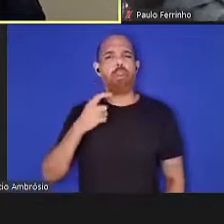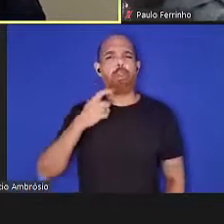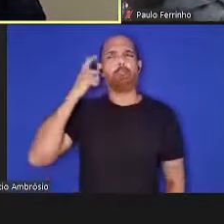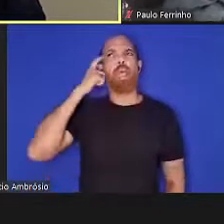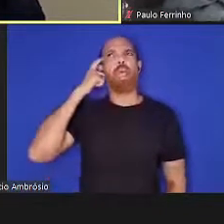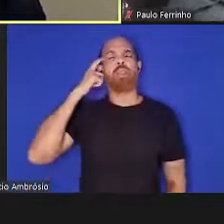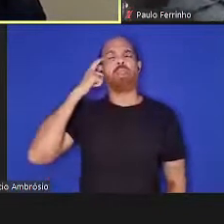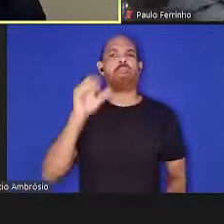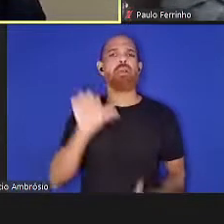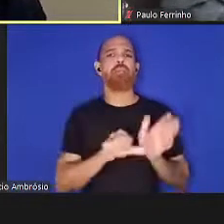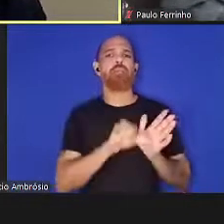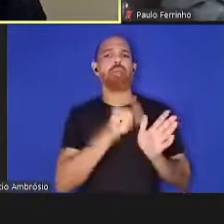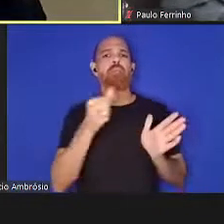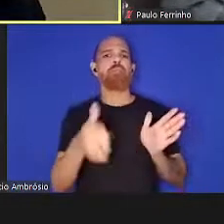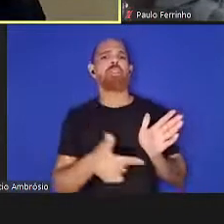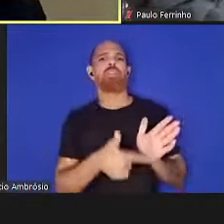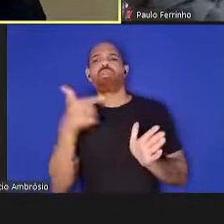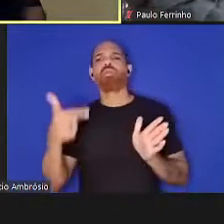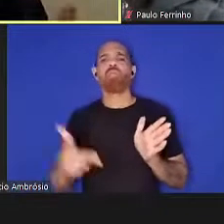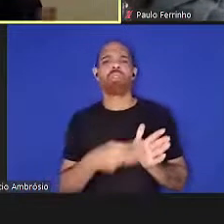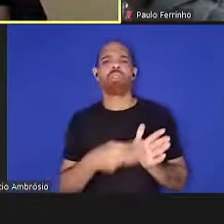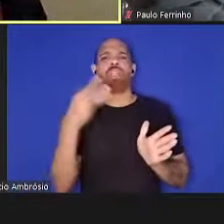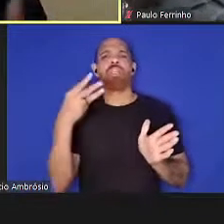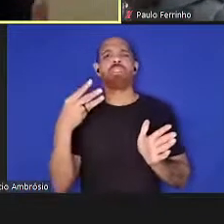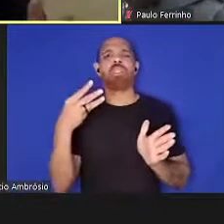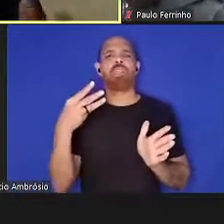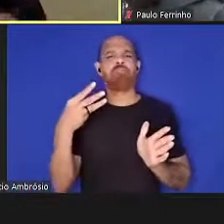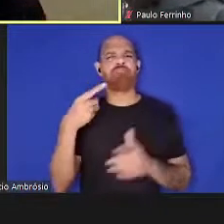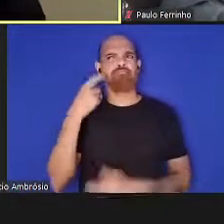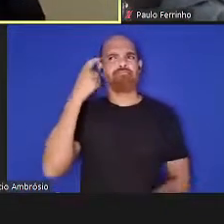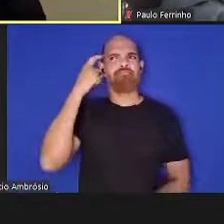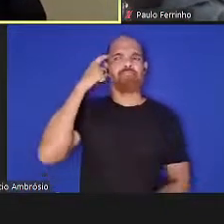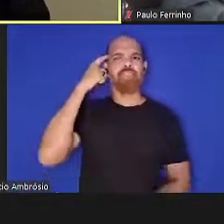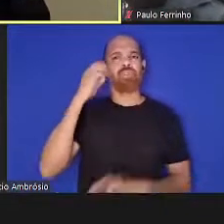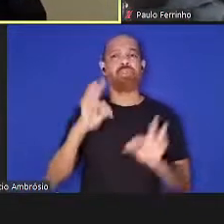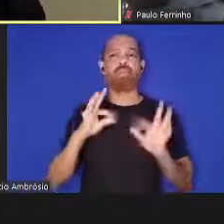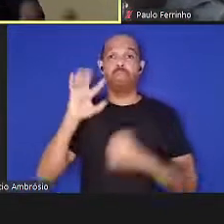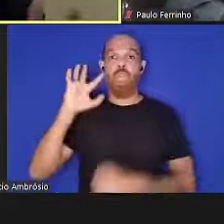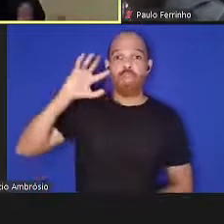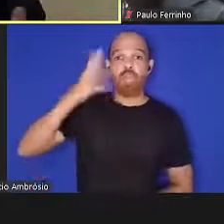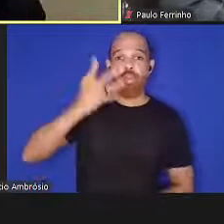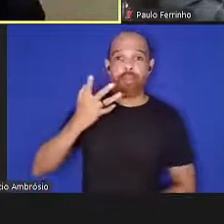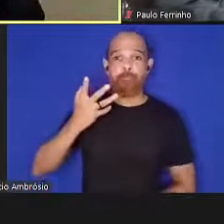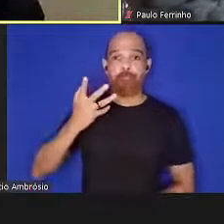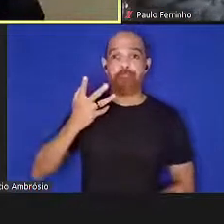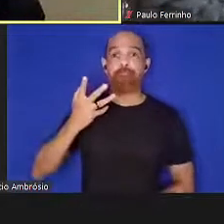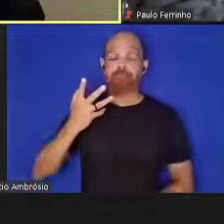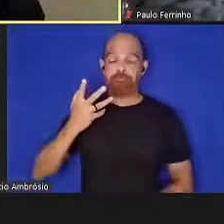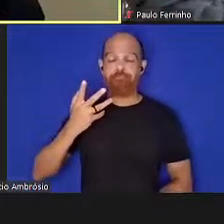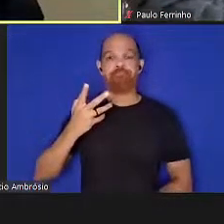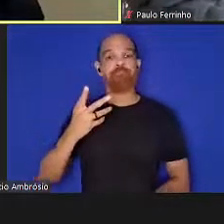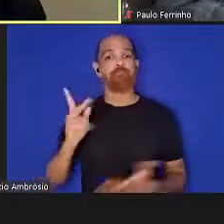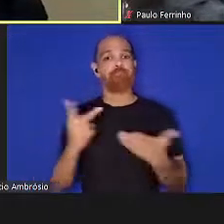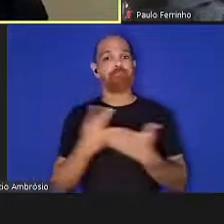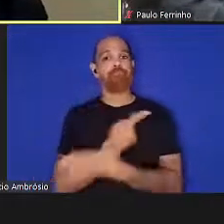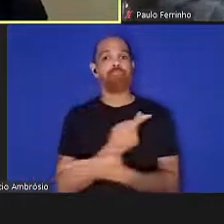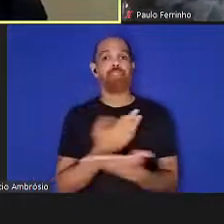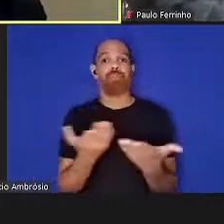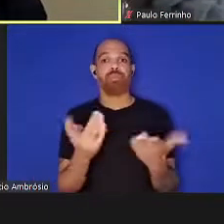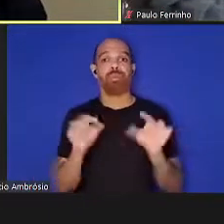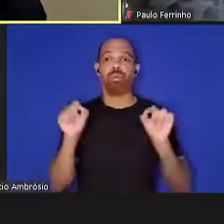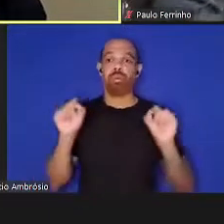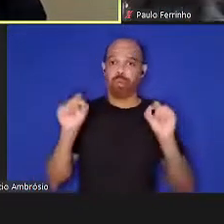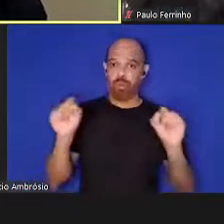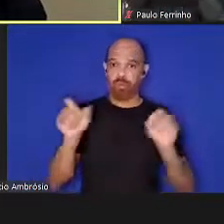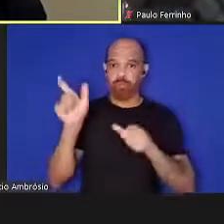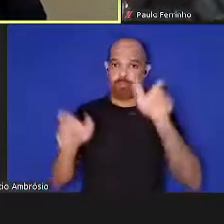vaga, a segunda, a terceira e por aí fora, que estaria tudo resolvido. E estamos na situação em que estamos. Nós